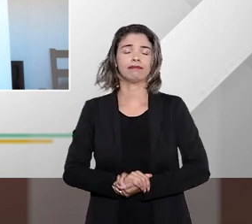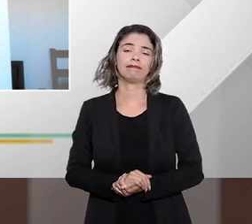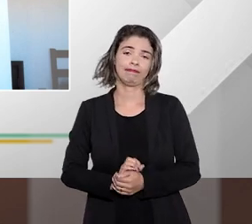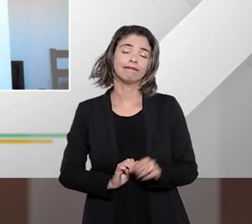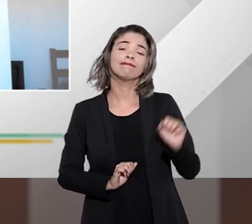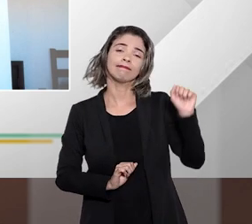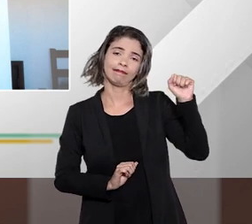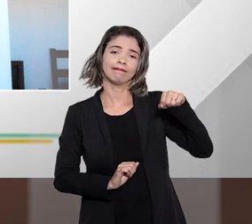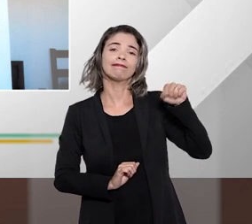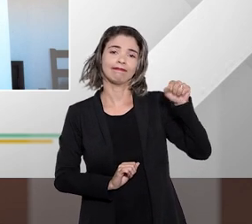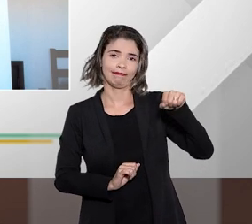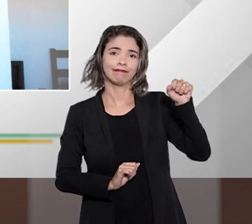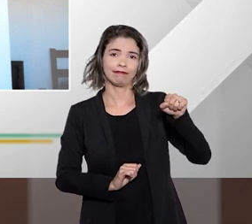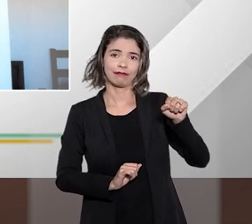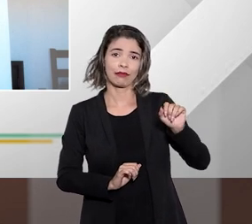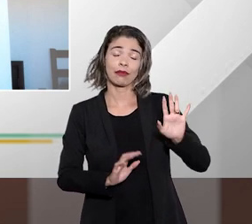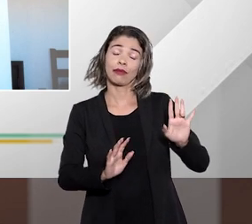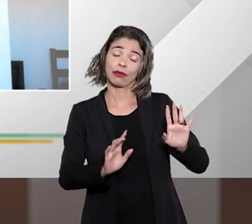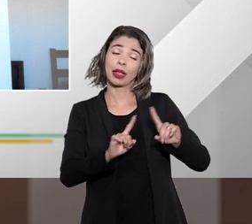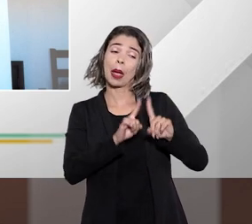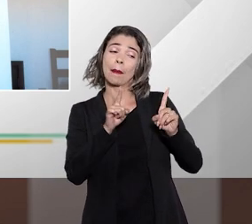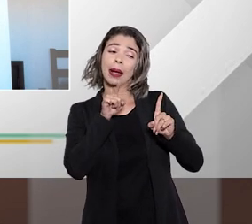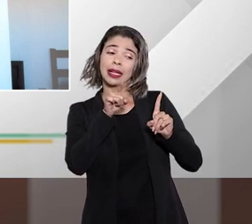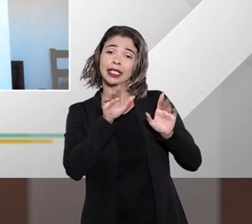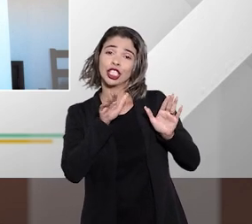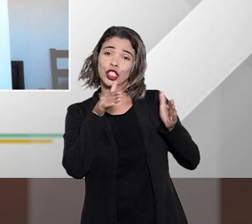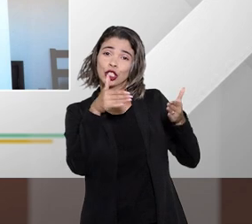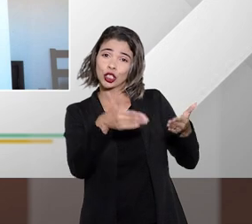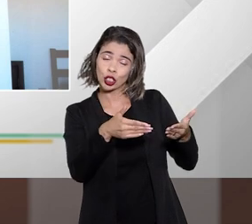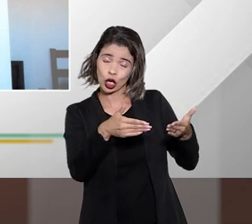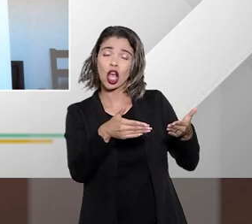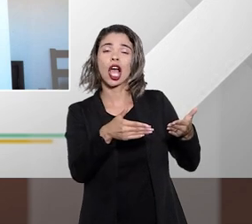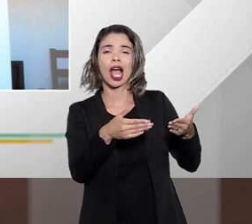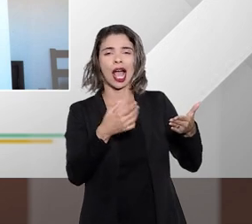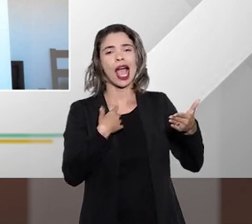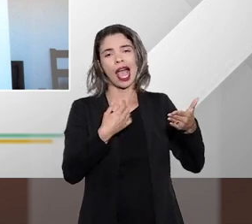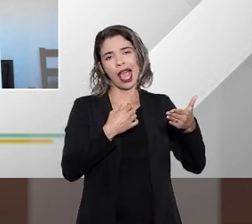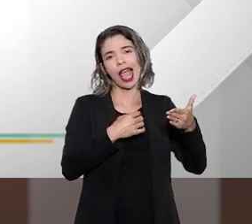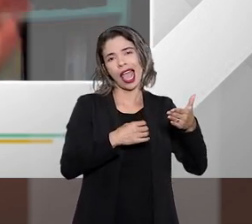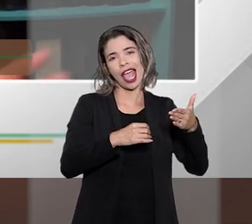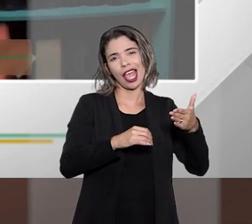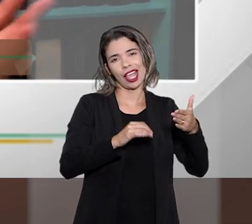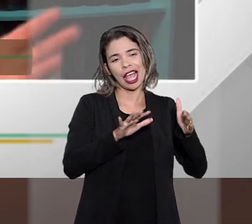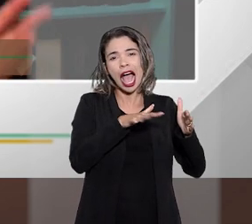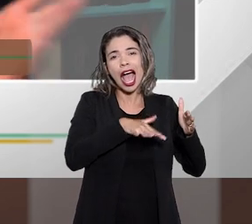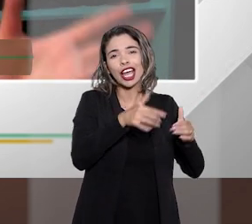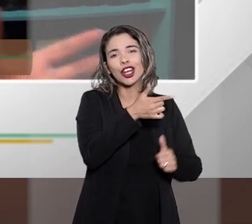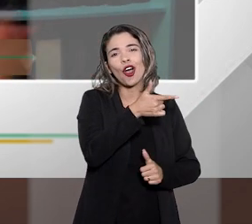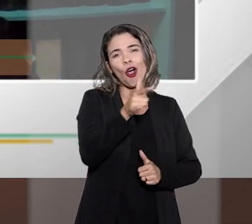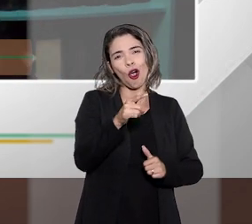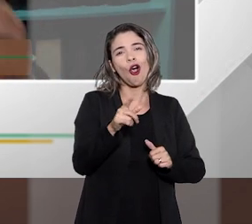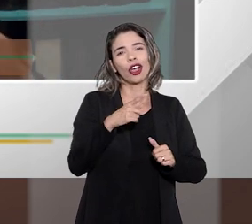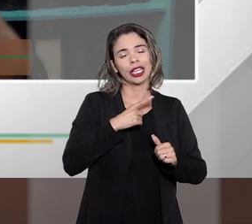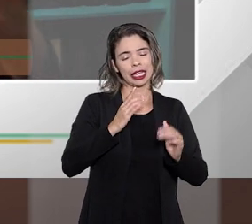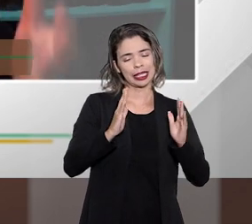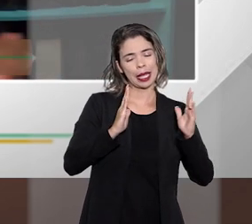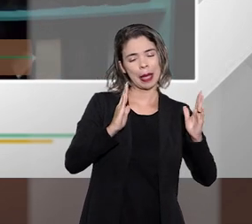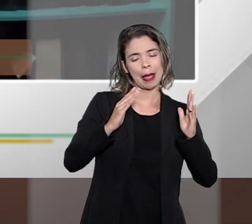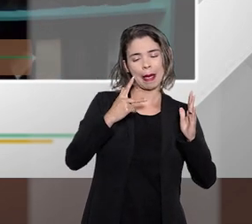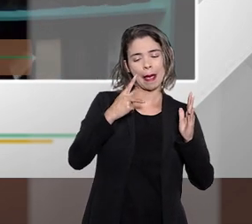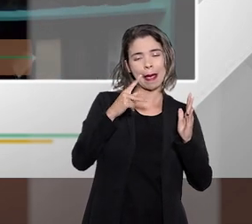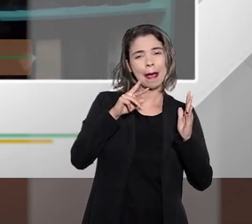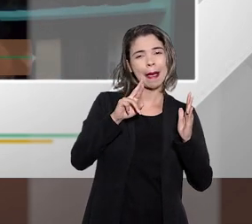vamos dizer lógico que aí tem um outro instituto que é o da prescrição que pode impedir normalmente as